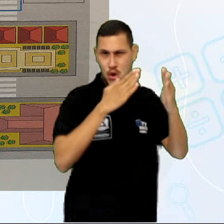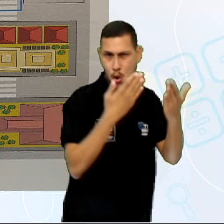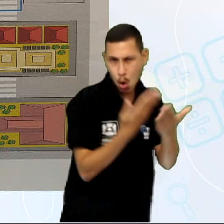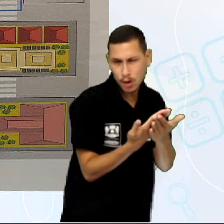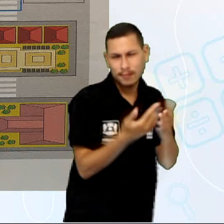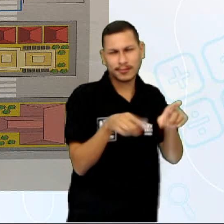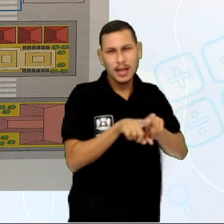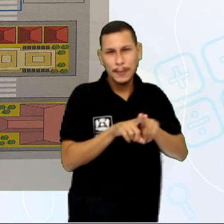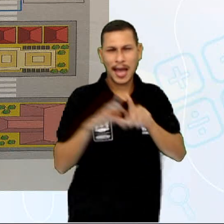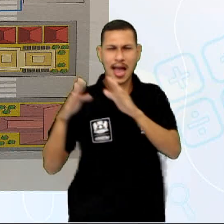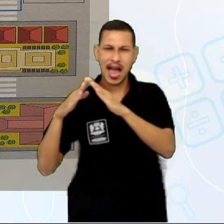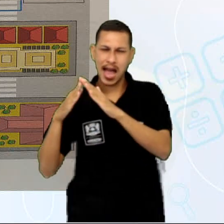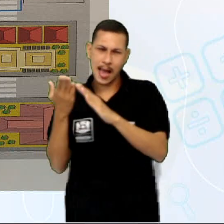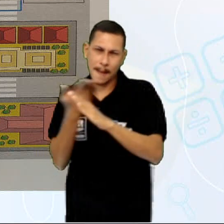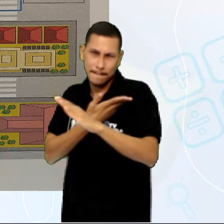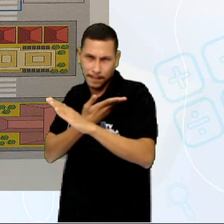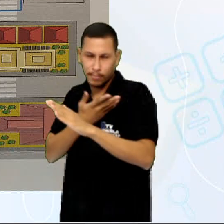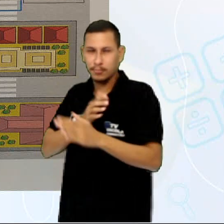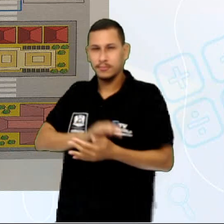casa de Jéssica.